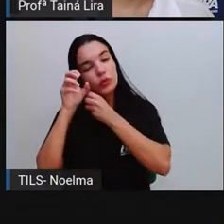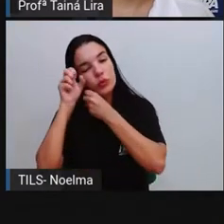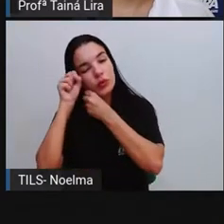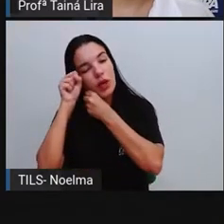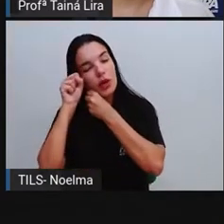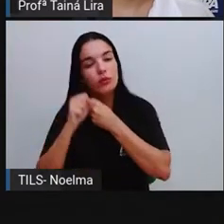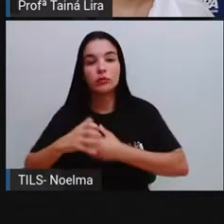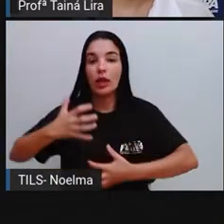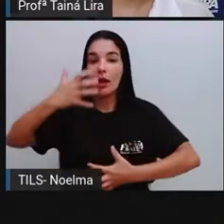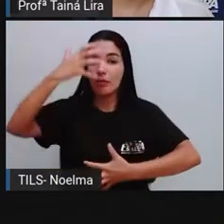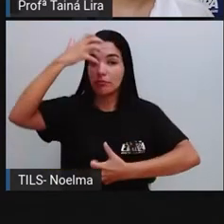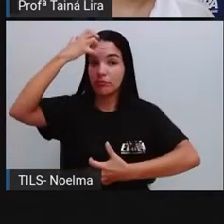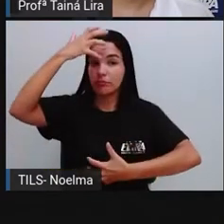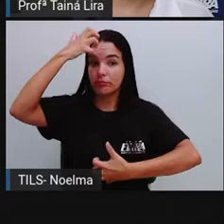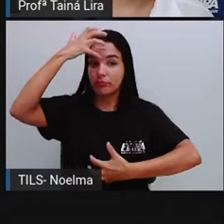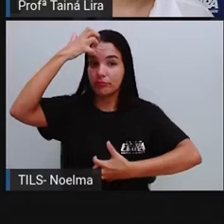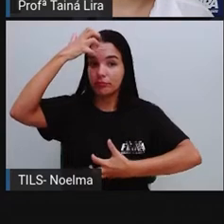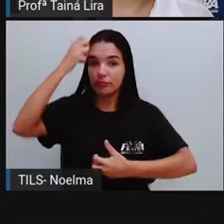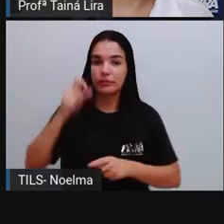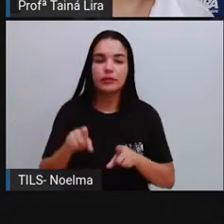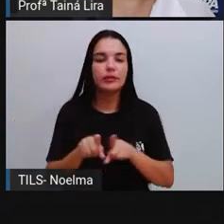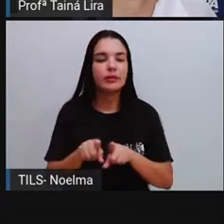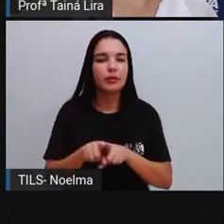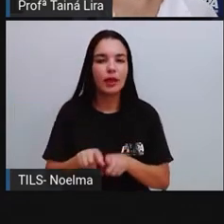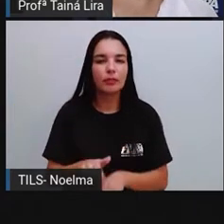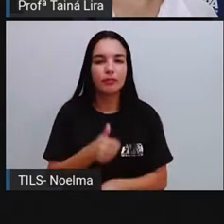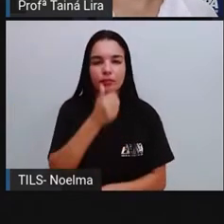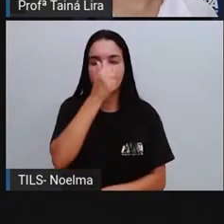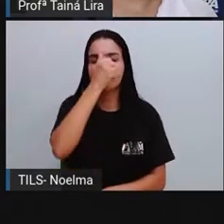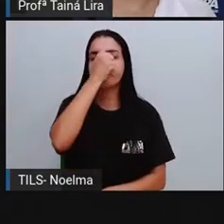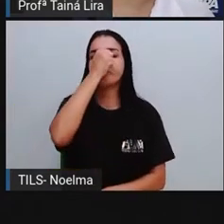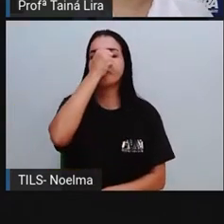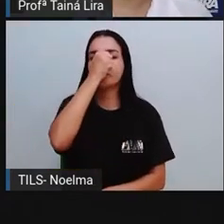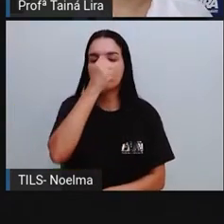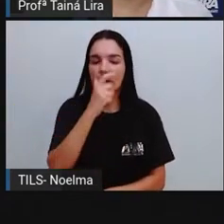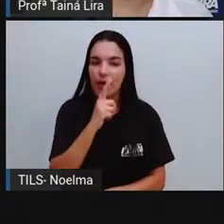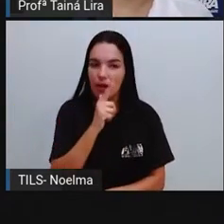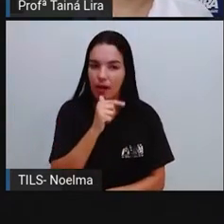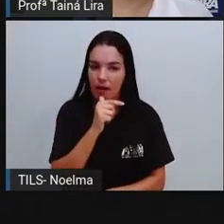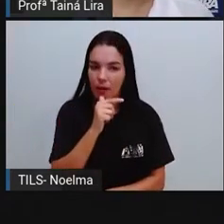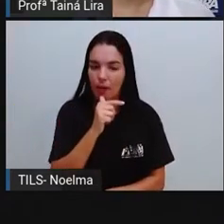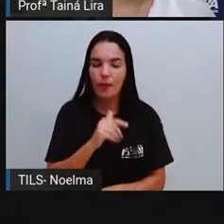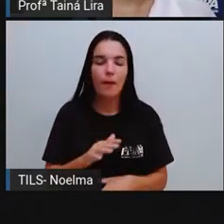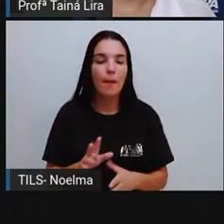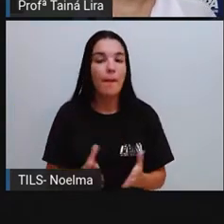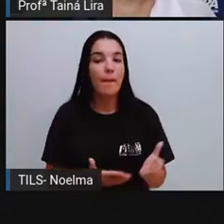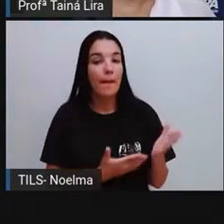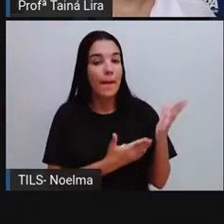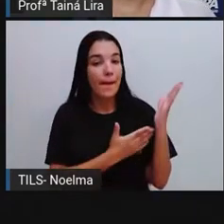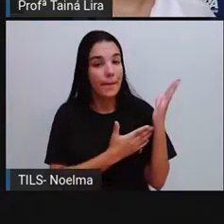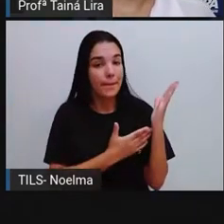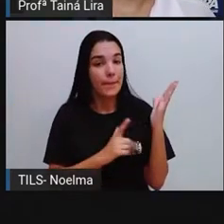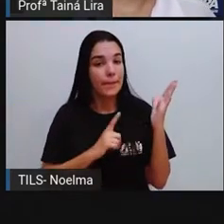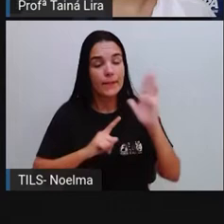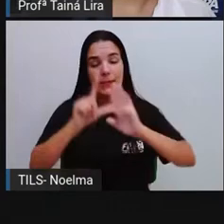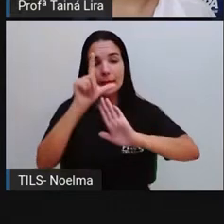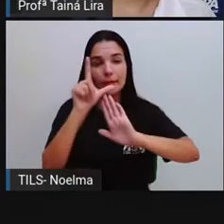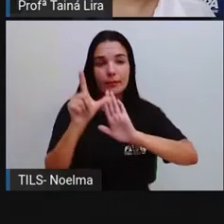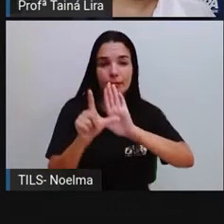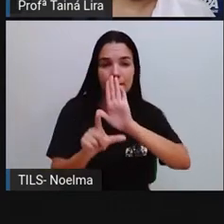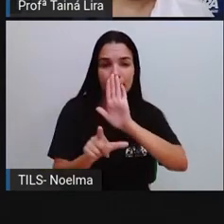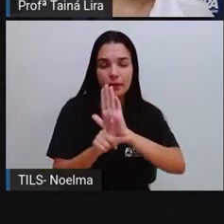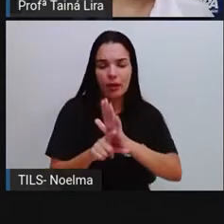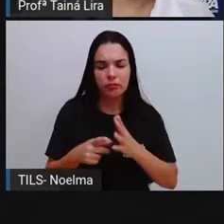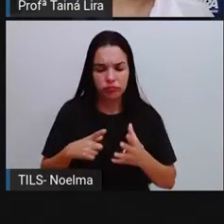Colchão, Chipanzé, E enchente, Então são palavrinhas aí, Que tem, Lá no